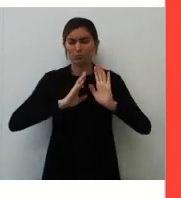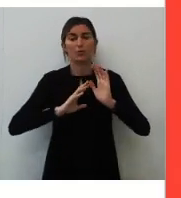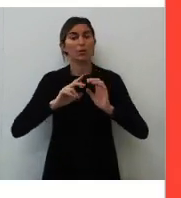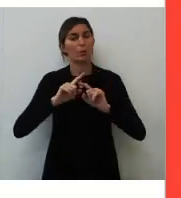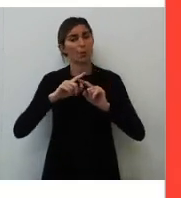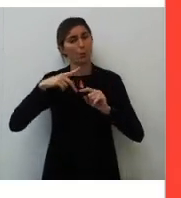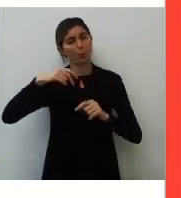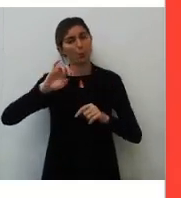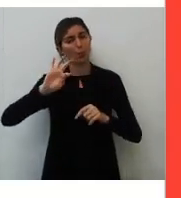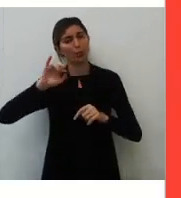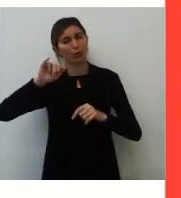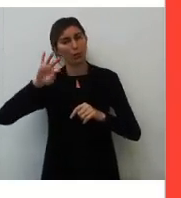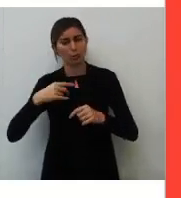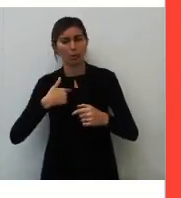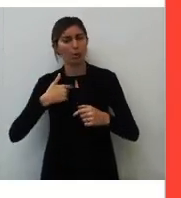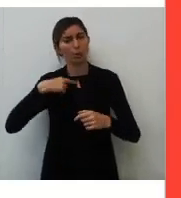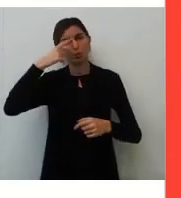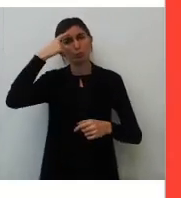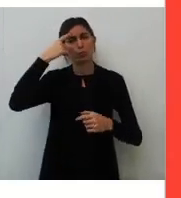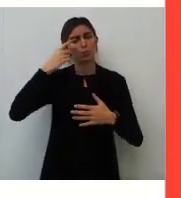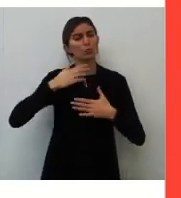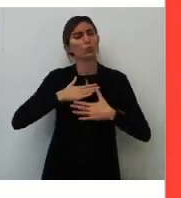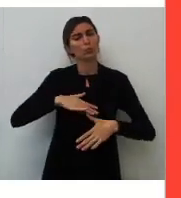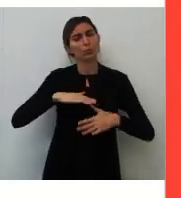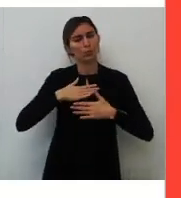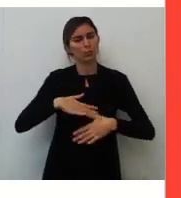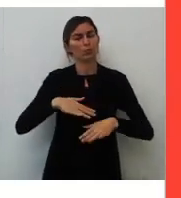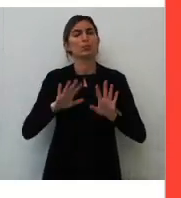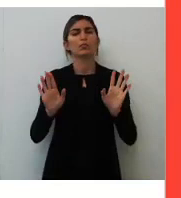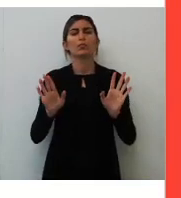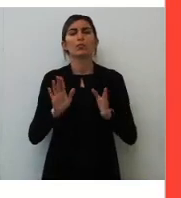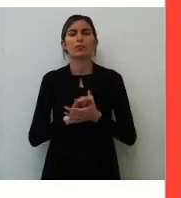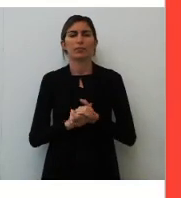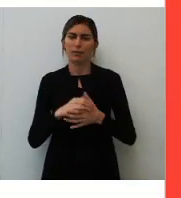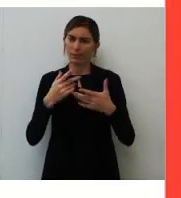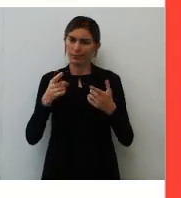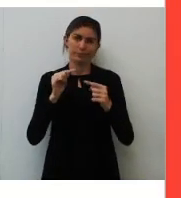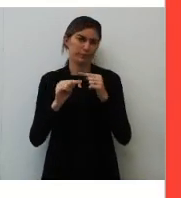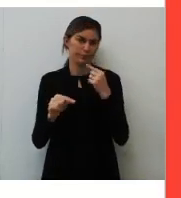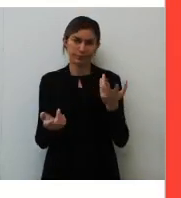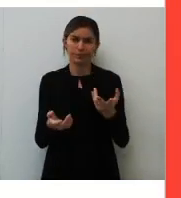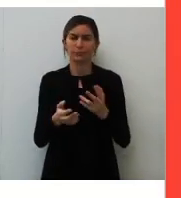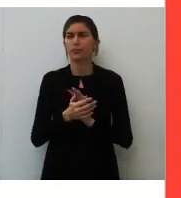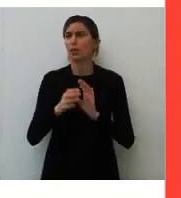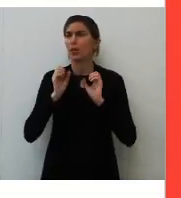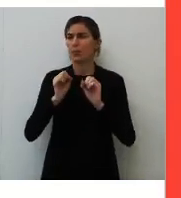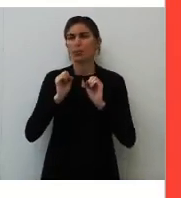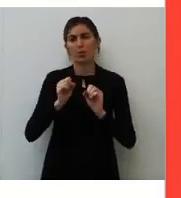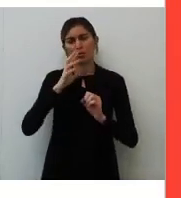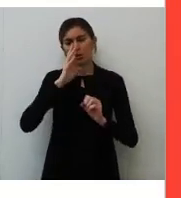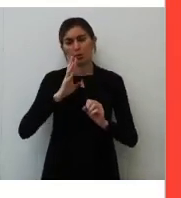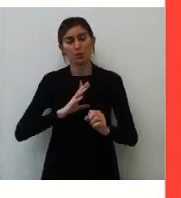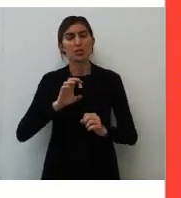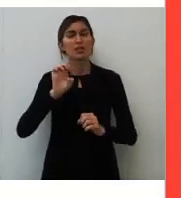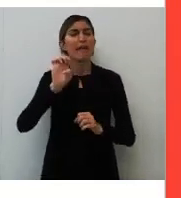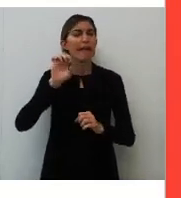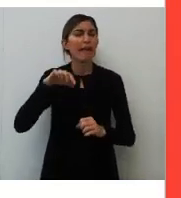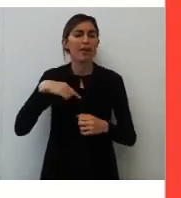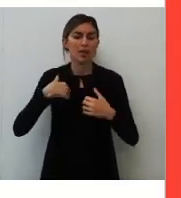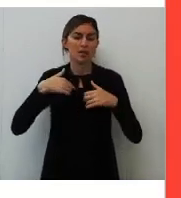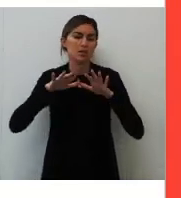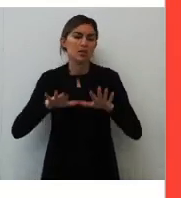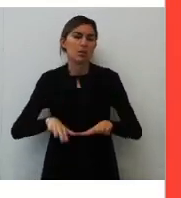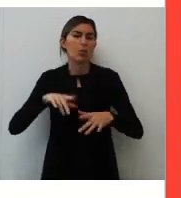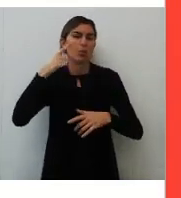Portanto, estou com a consciência tranquila. Portanto, aí não, né, gente? Podem acusar-me e estou